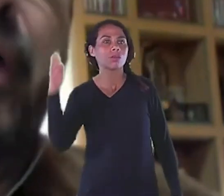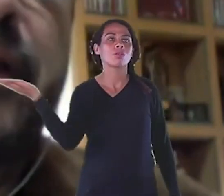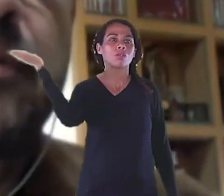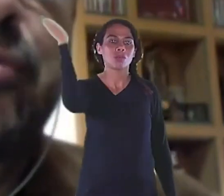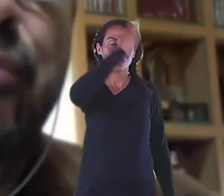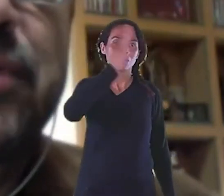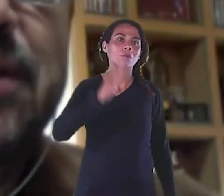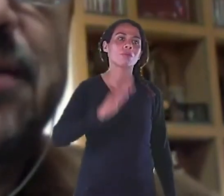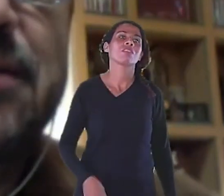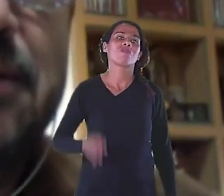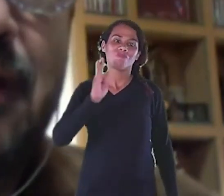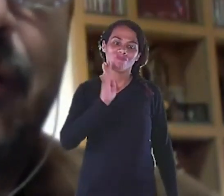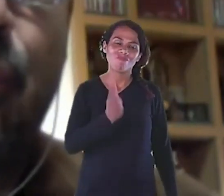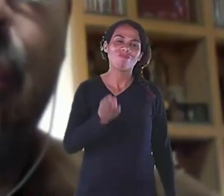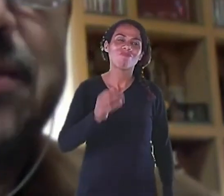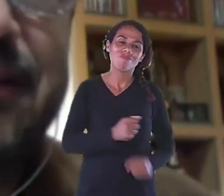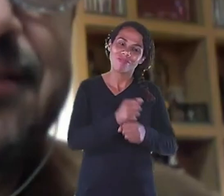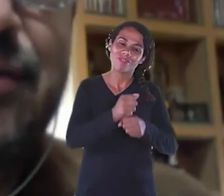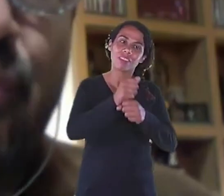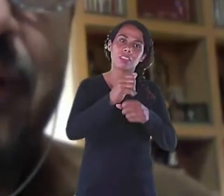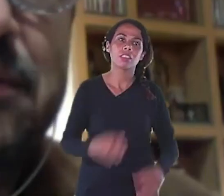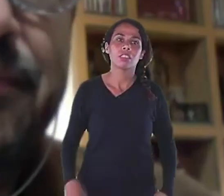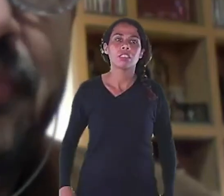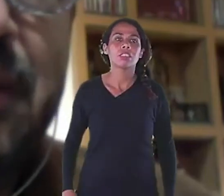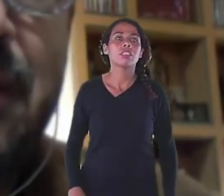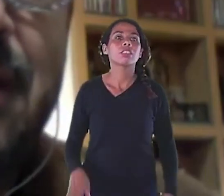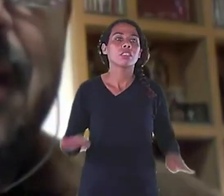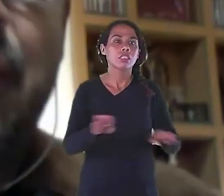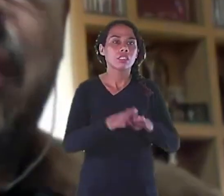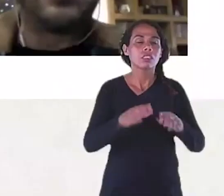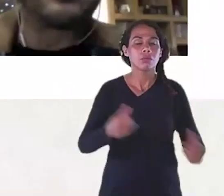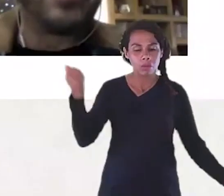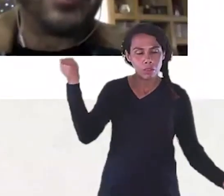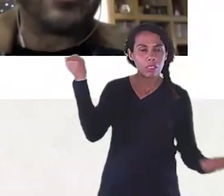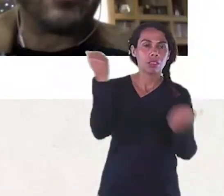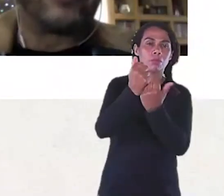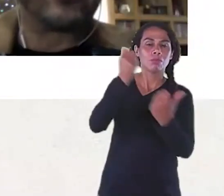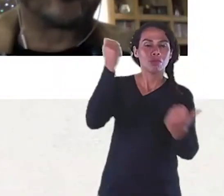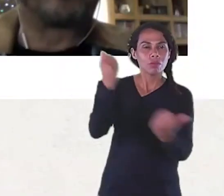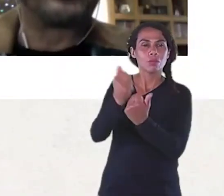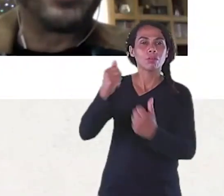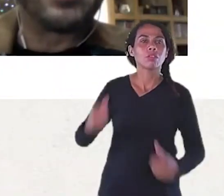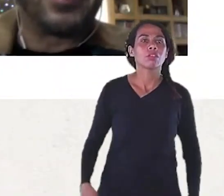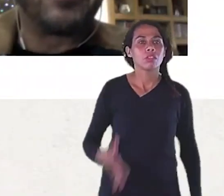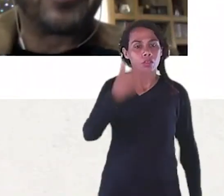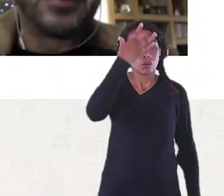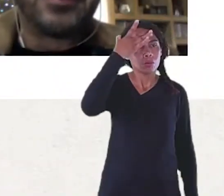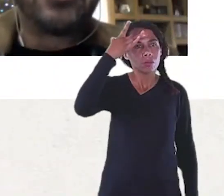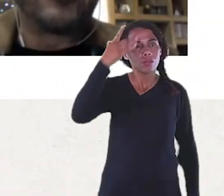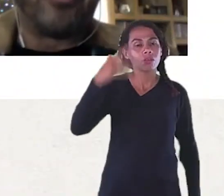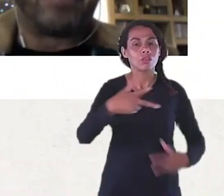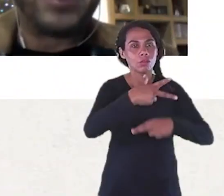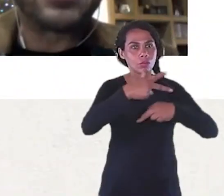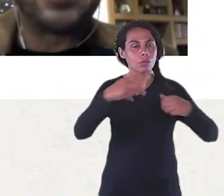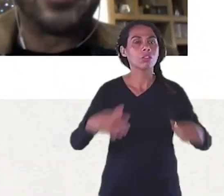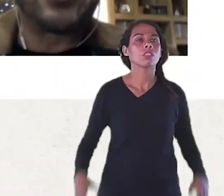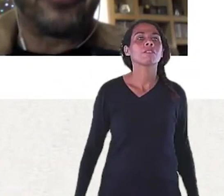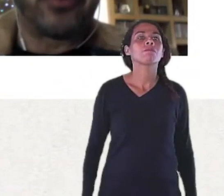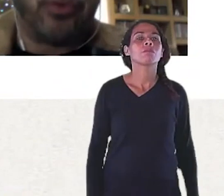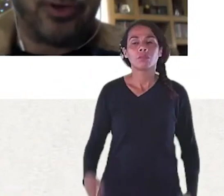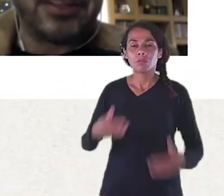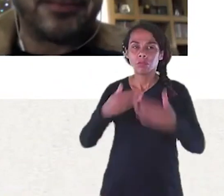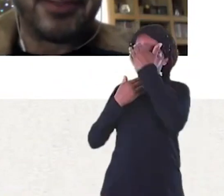apoiam e te acompanham em todos esses longos 35 anos. Muito obrigado. Queria também, Afonso, cumprimentar, de forma